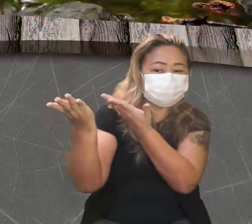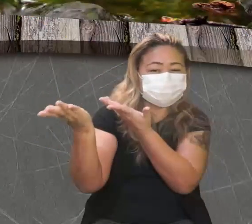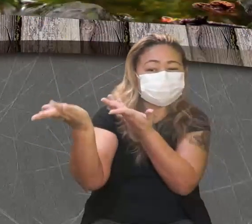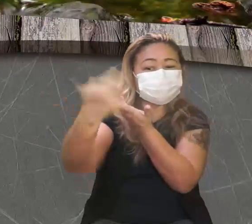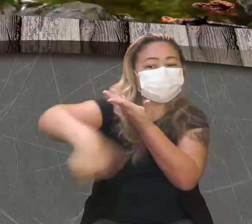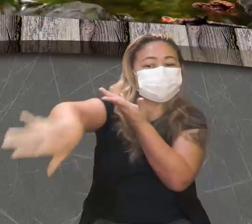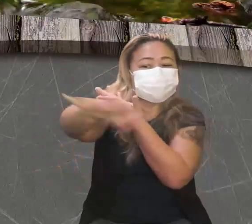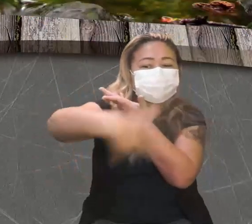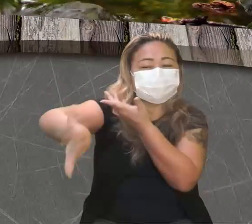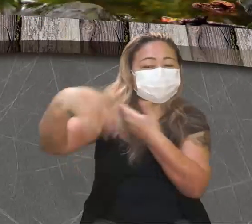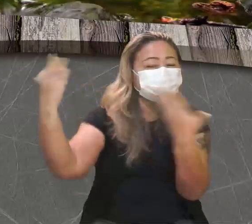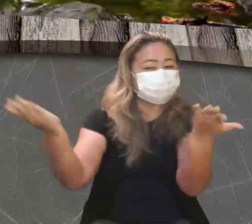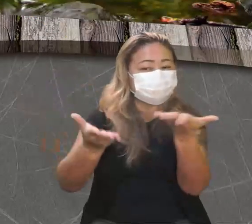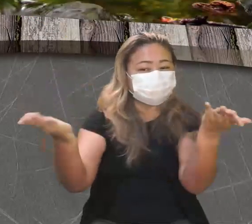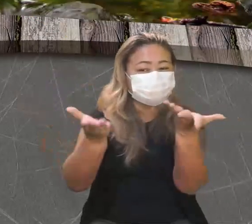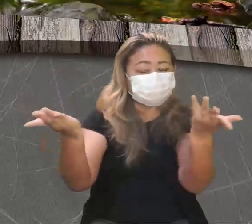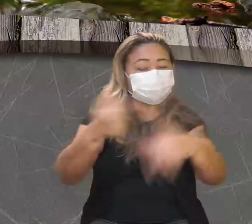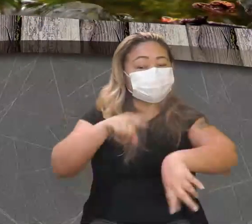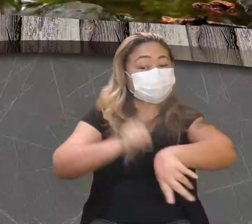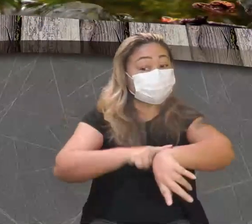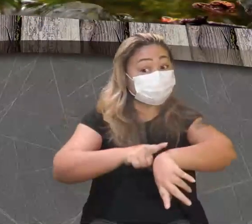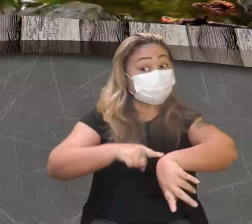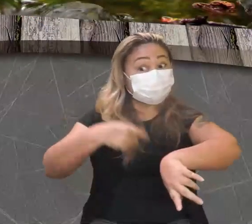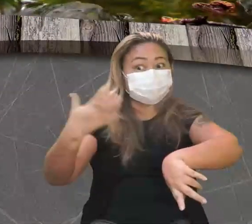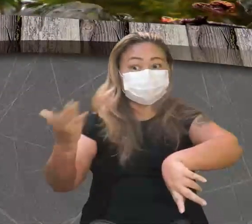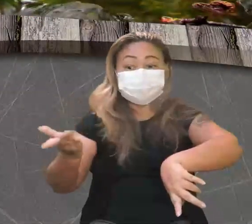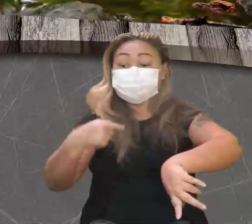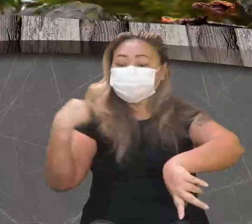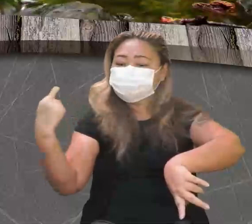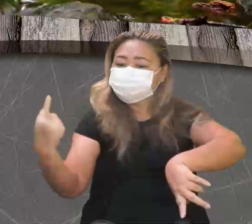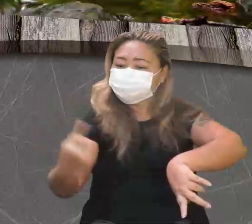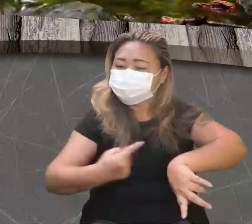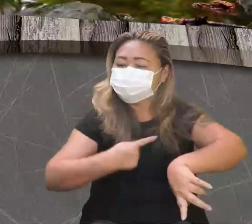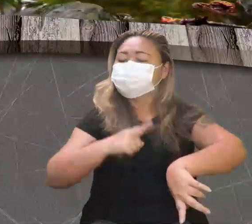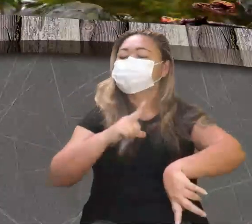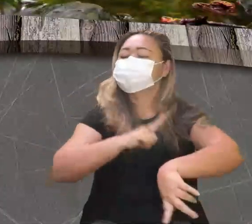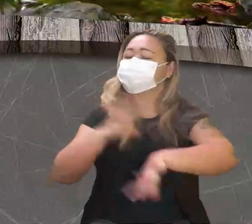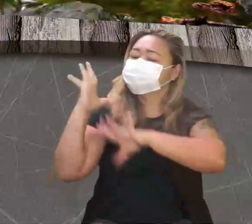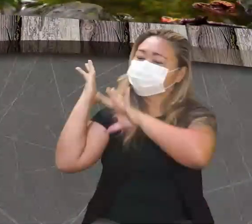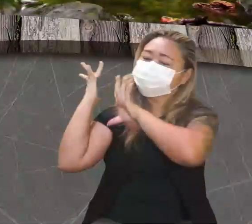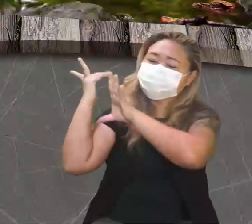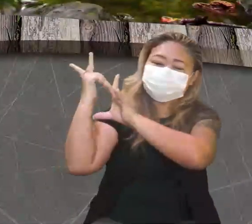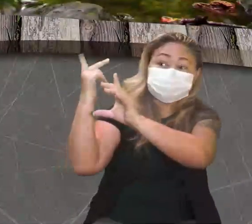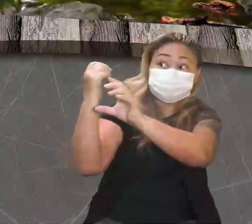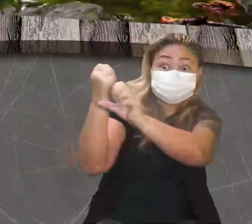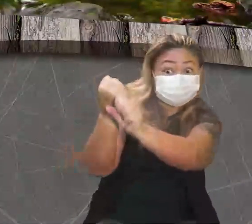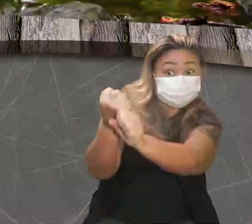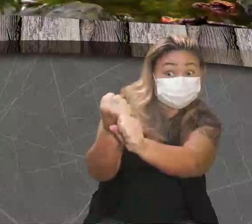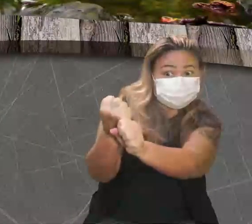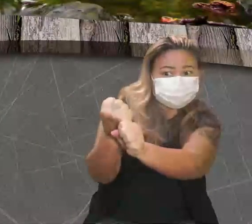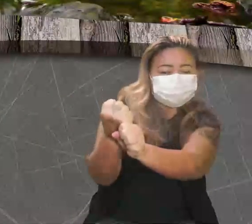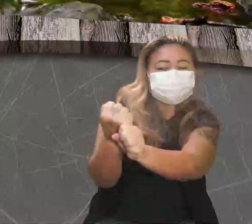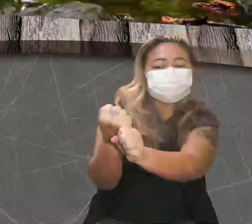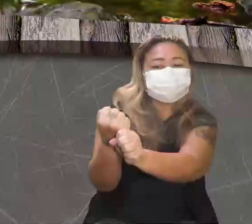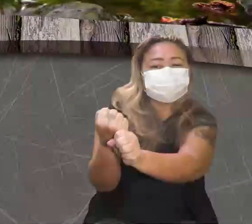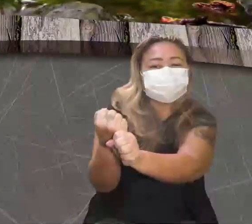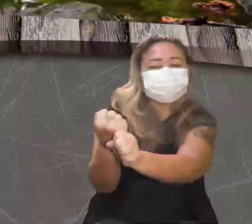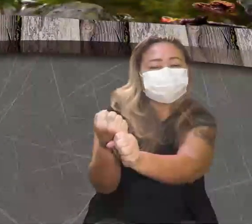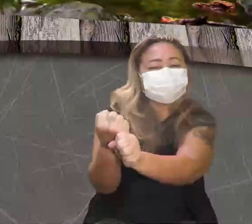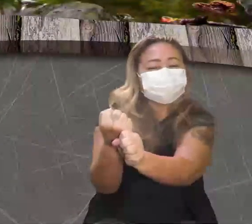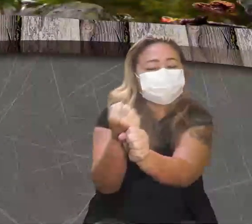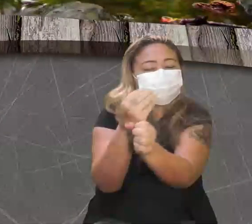Fala galera, agora é nosso momento, onde nós vamos ter aquela revisão de